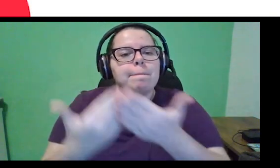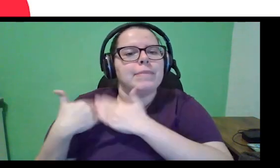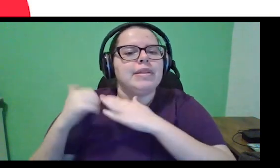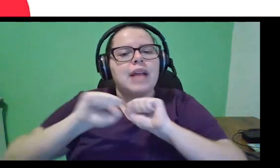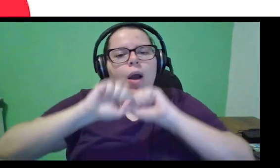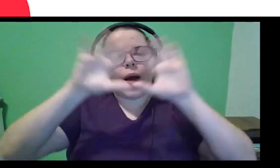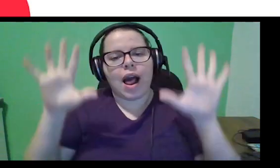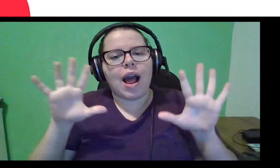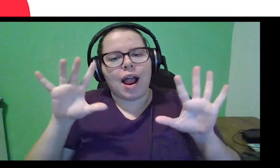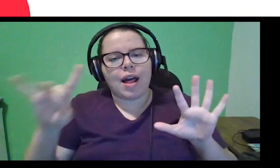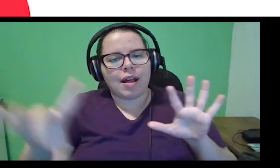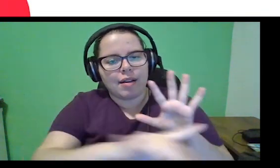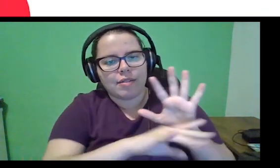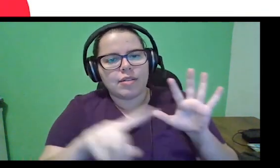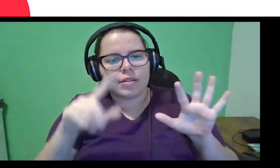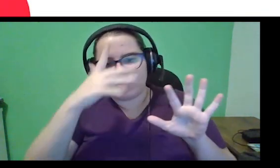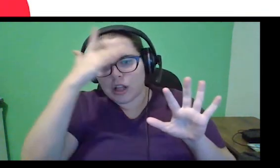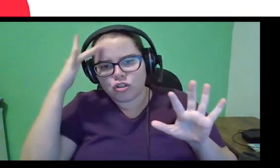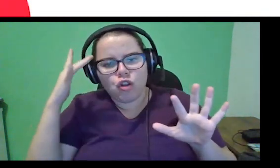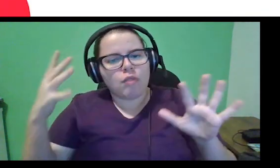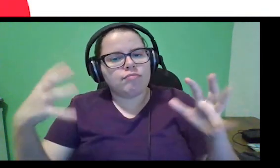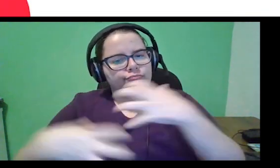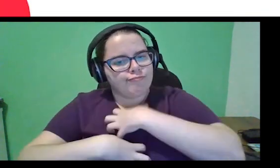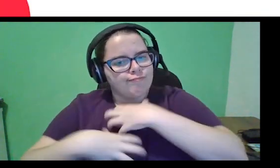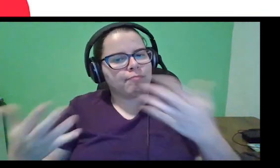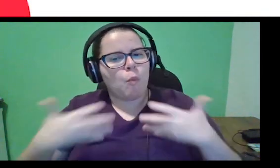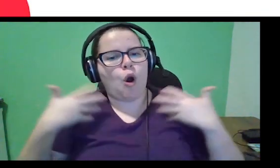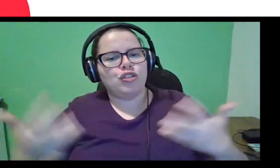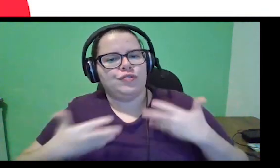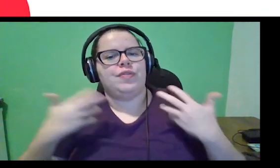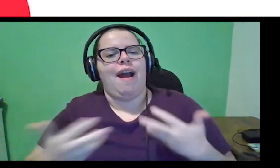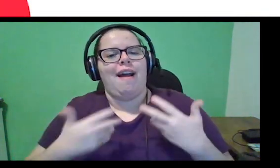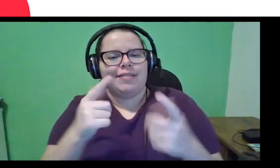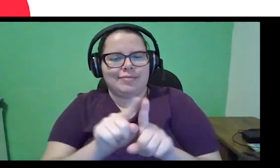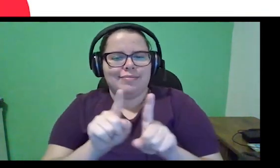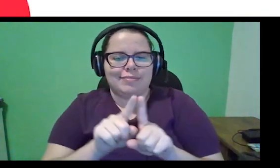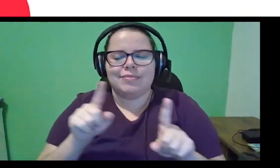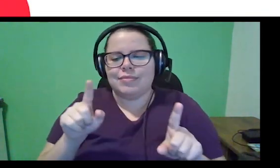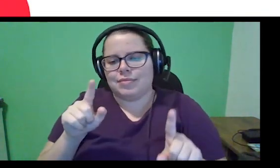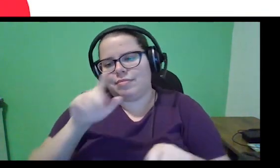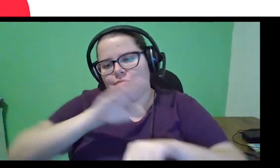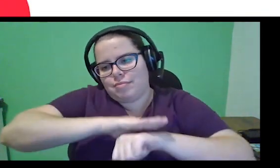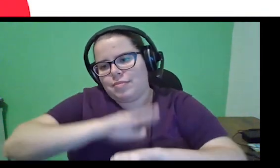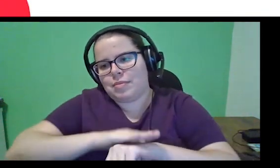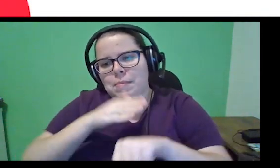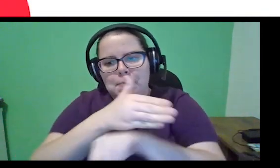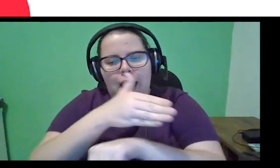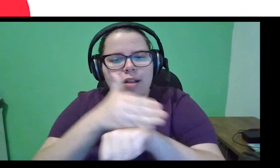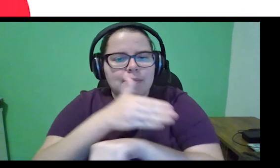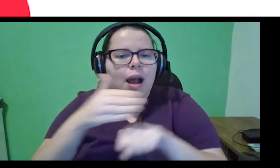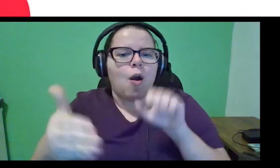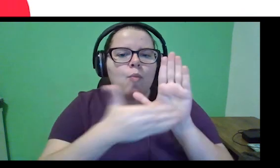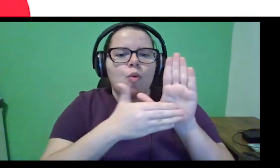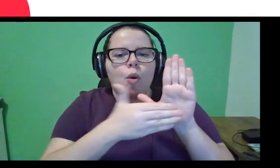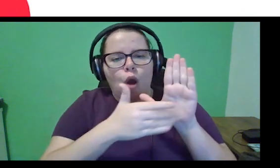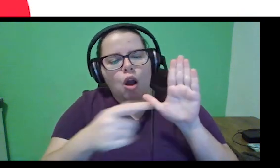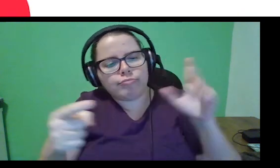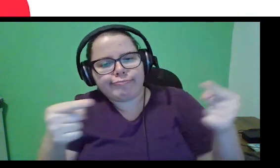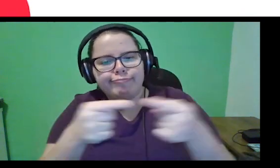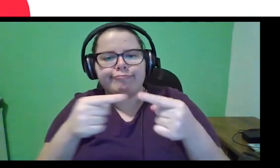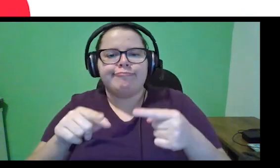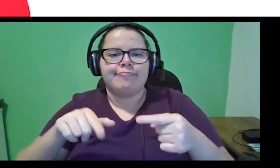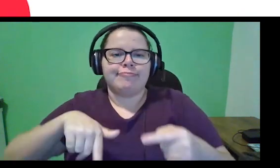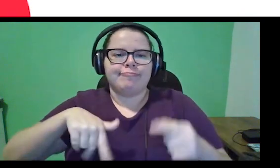clara, até para as pessoas se motivarem, né, e elas fazerem parte daquele propósito maior